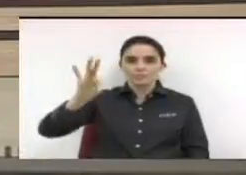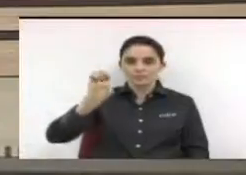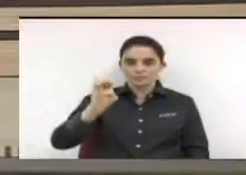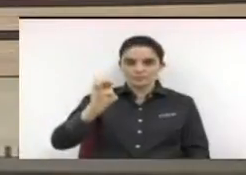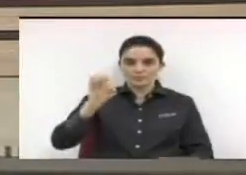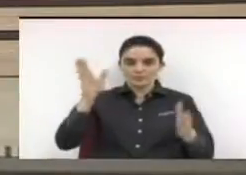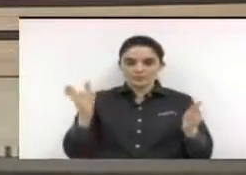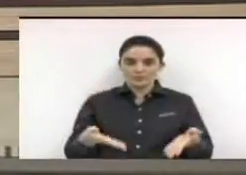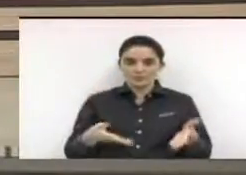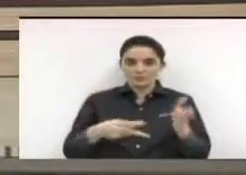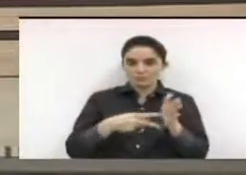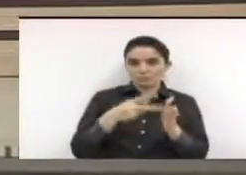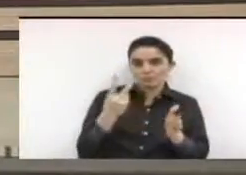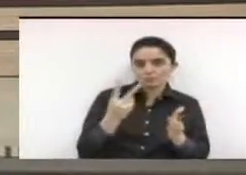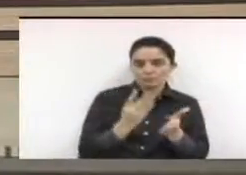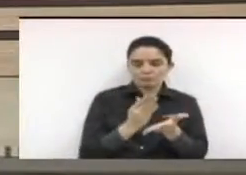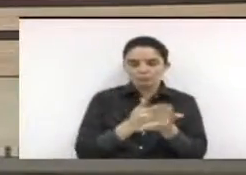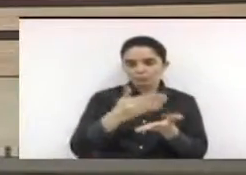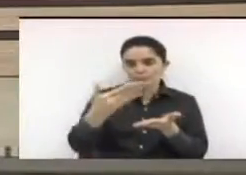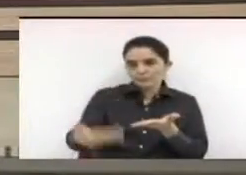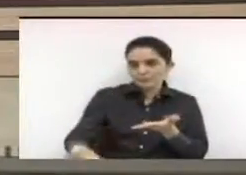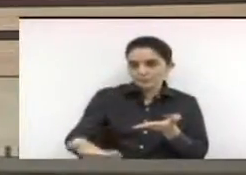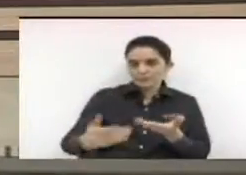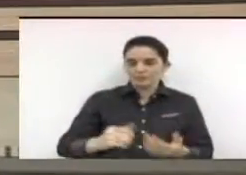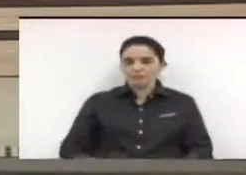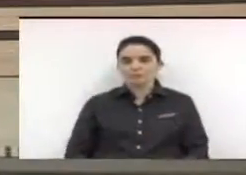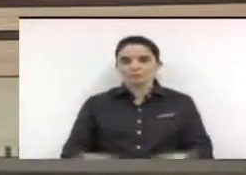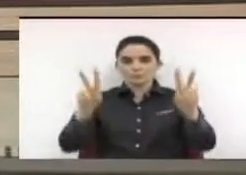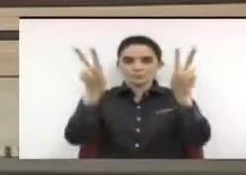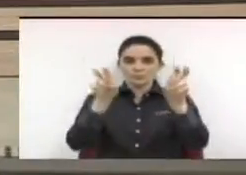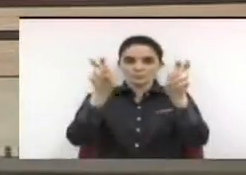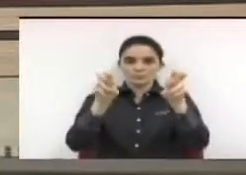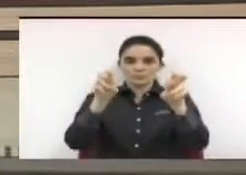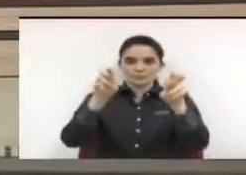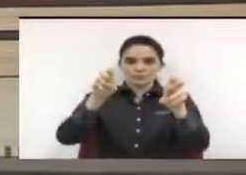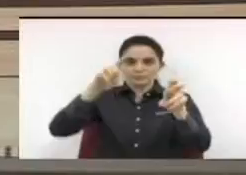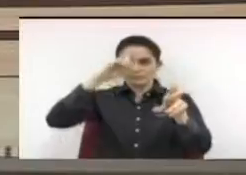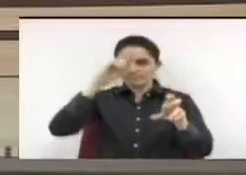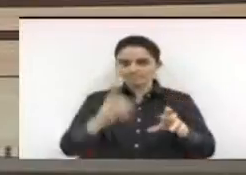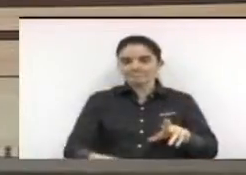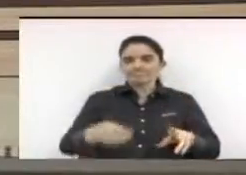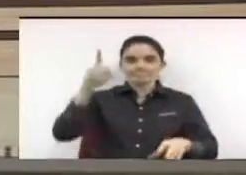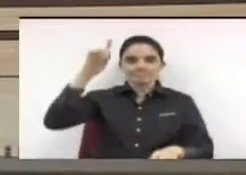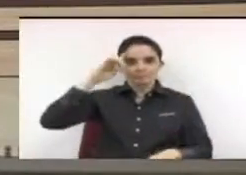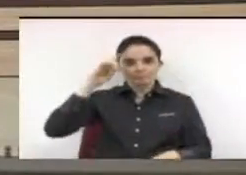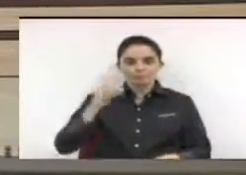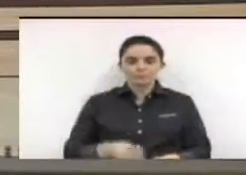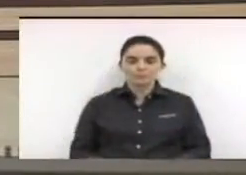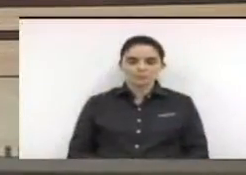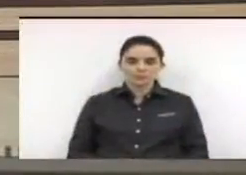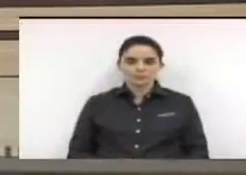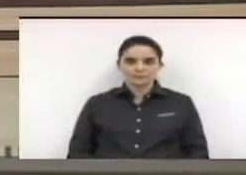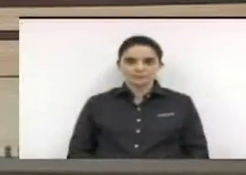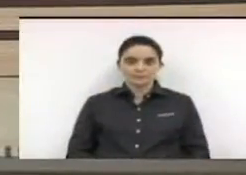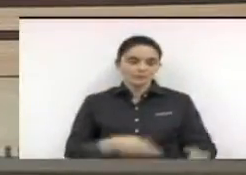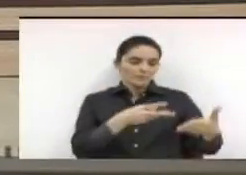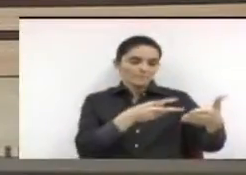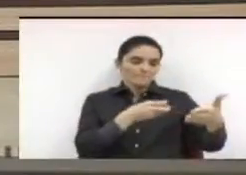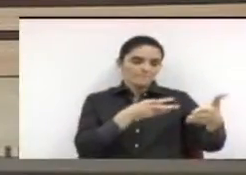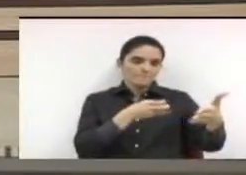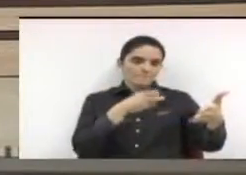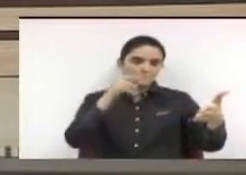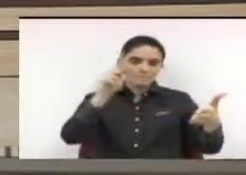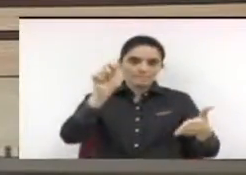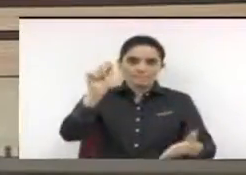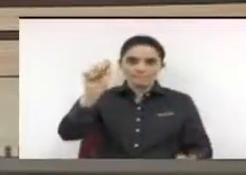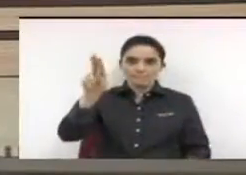a segunda fase da sessão, intitulada Ordem do Dia, onde apreciaremos os itens da